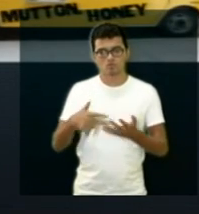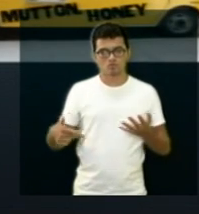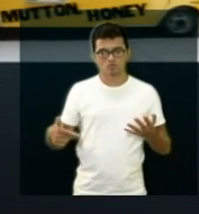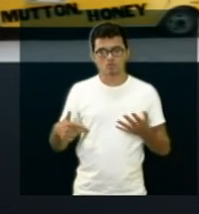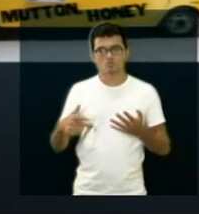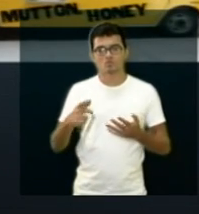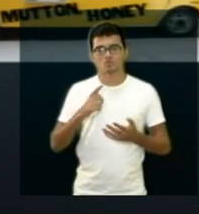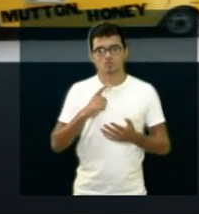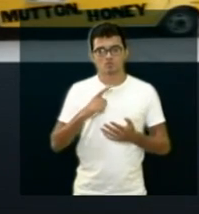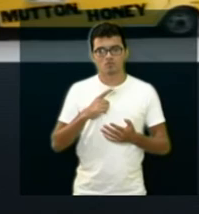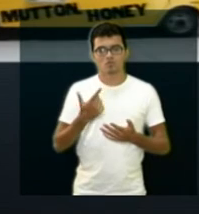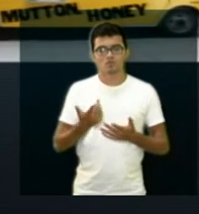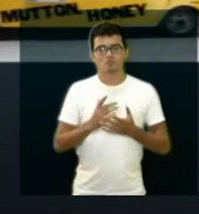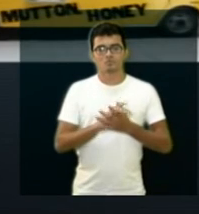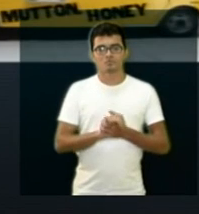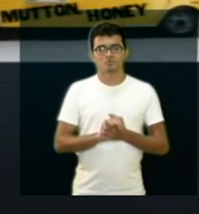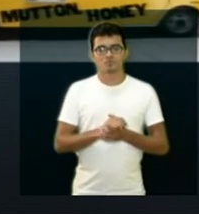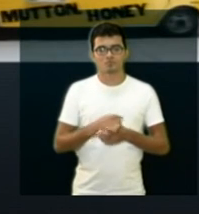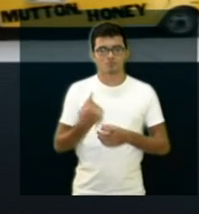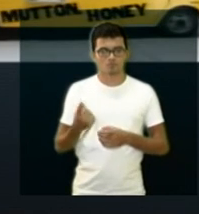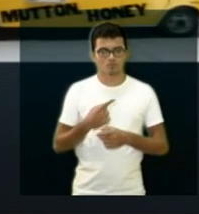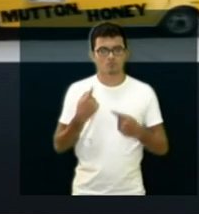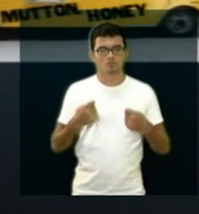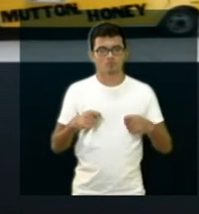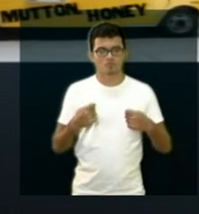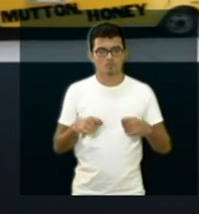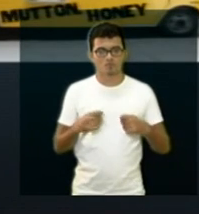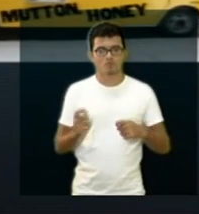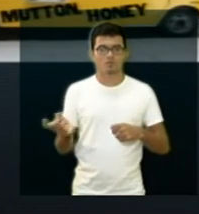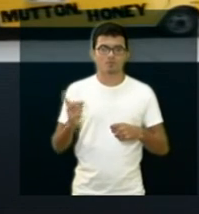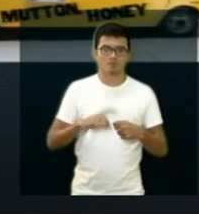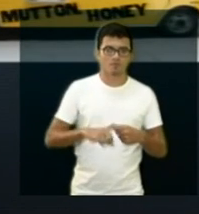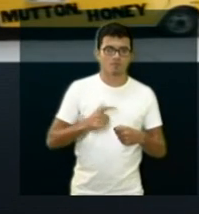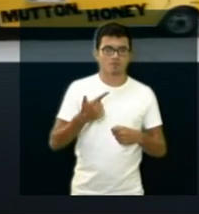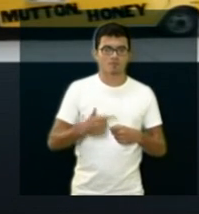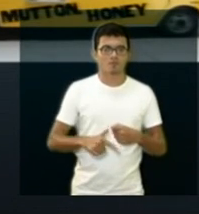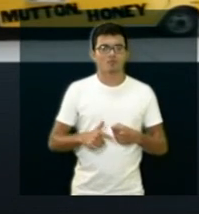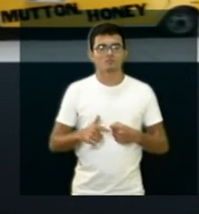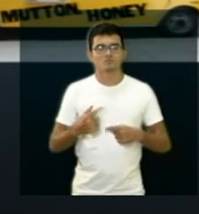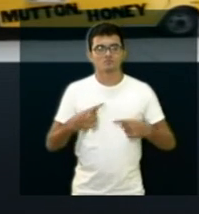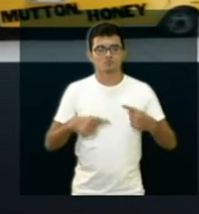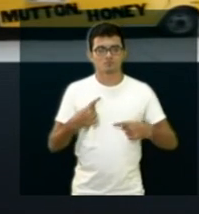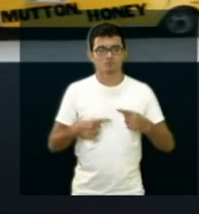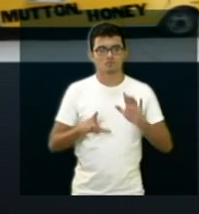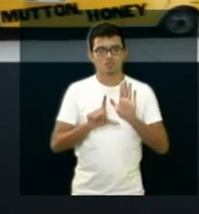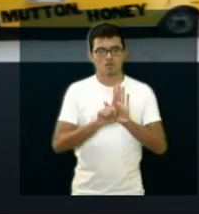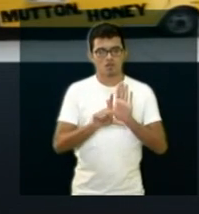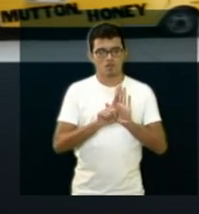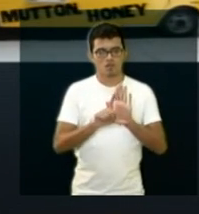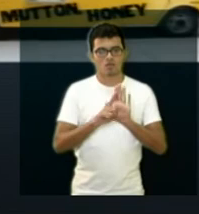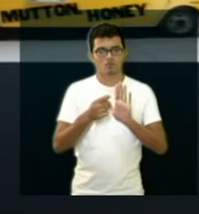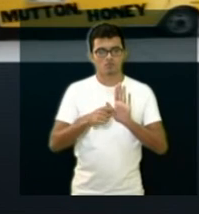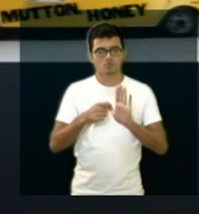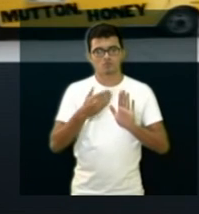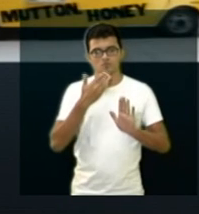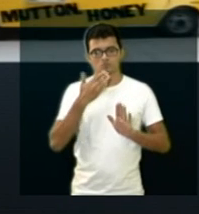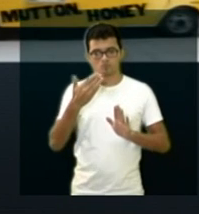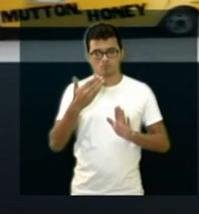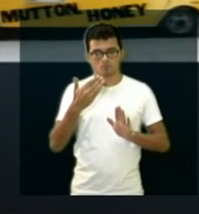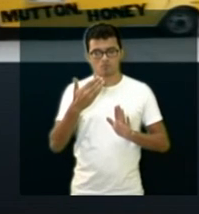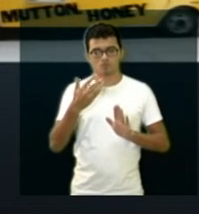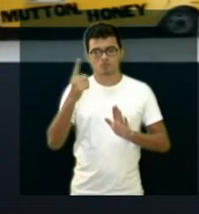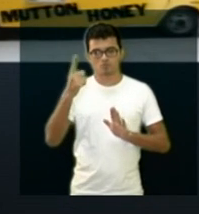Um dos assuntos é esse, que a gente tem que retomar. E como é lei que tem que vir do prefeito para casa,